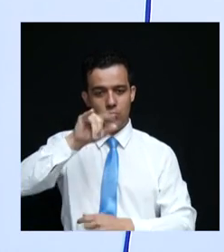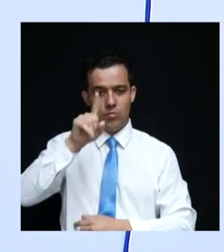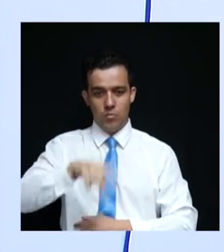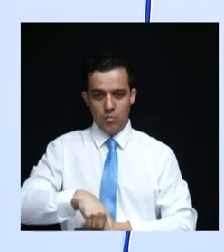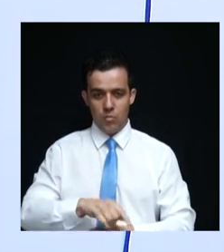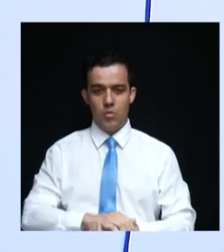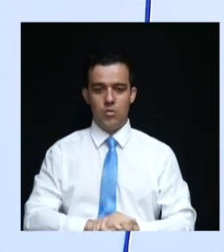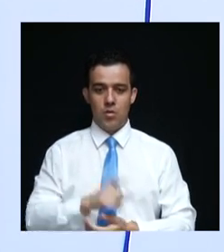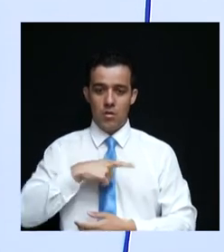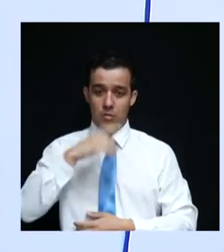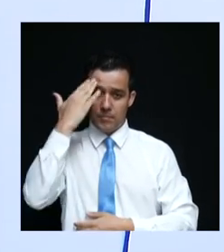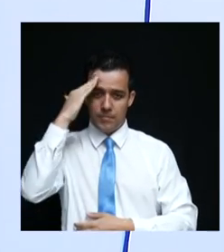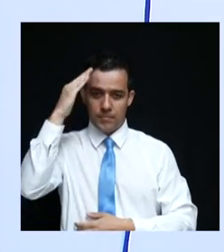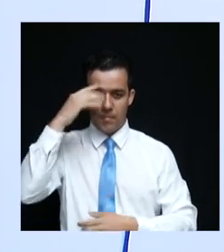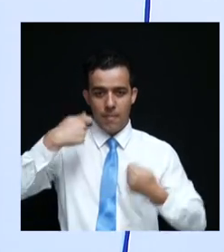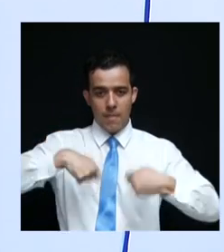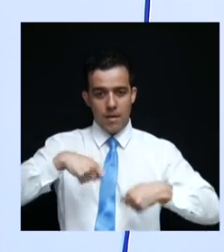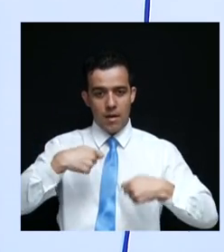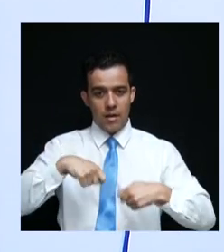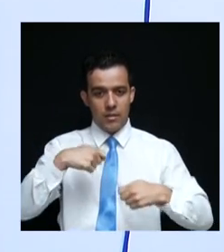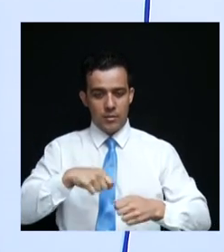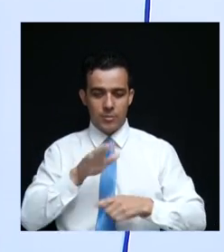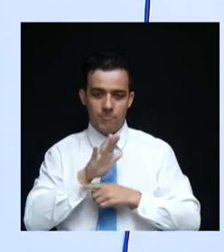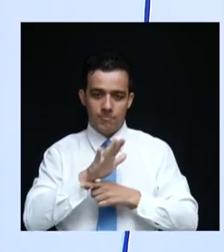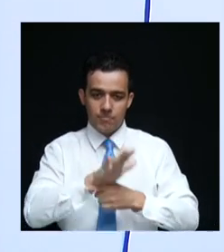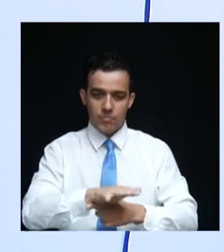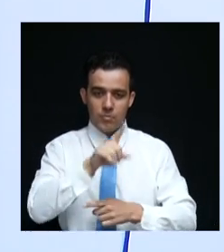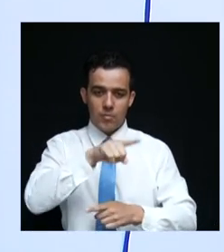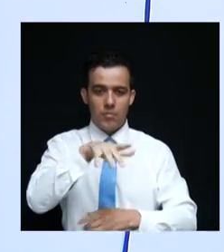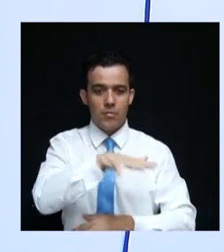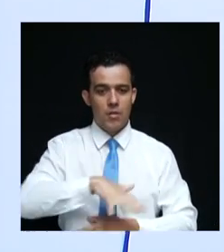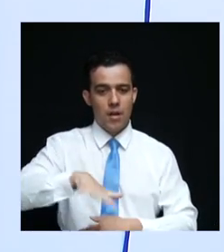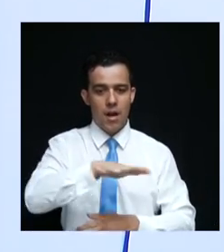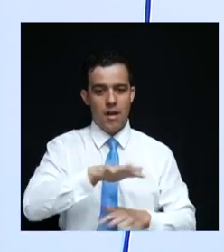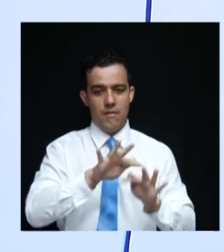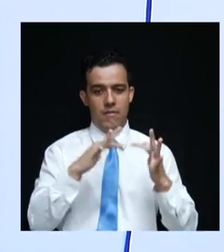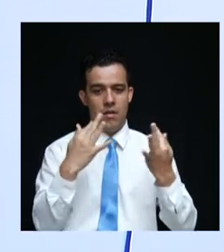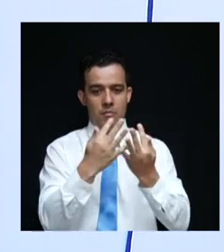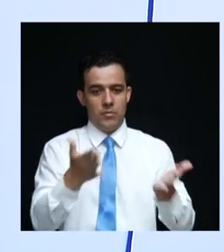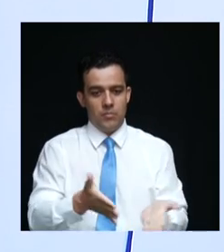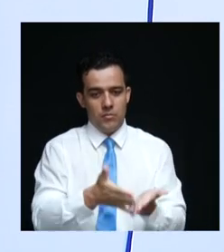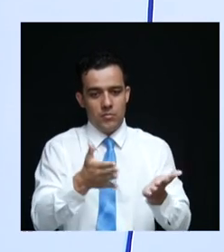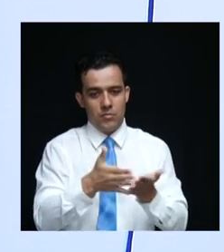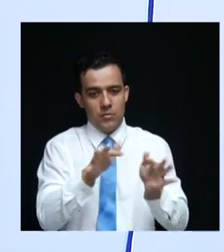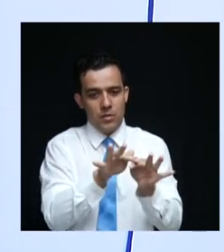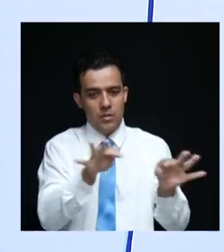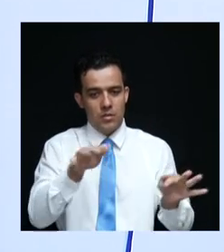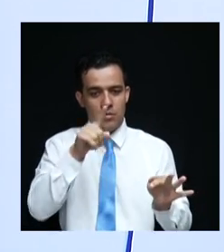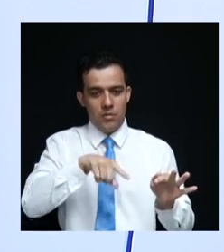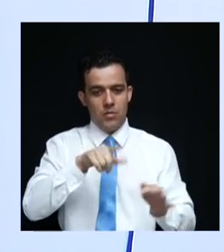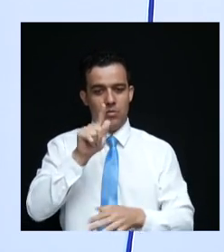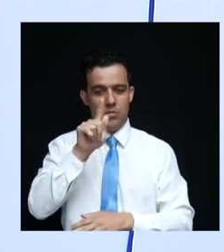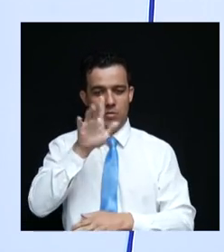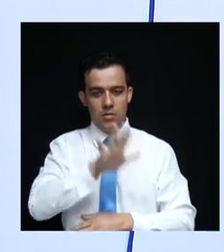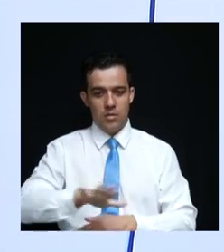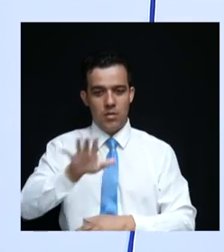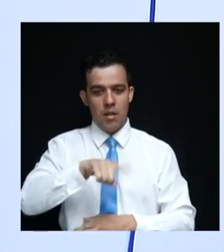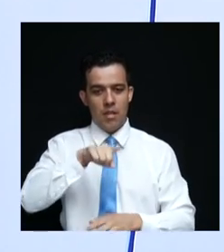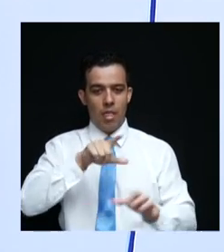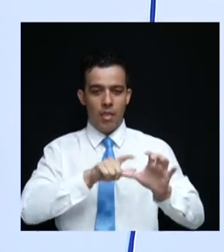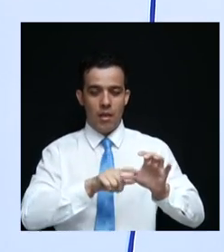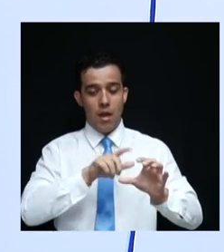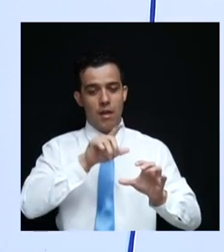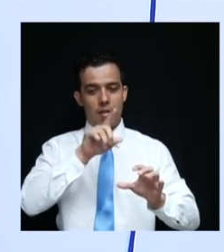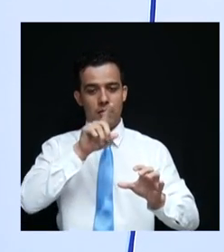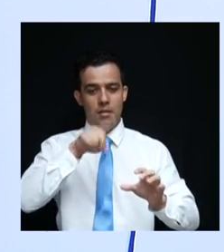Nós entendemos a necessidade de amparar, especialmente as famílias mais humildes do nosso Estado. Nós vamos isentar do pagamento da tarifa de água